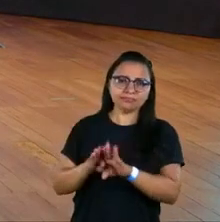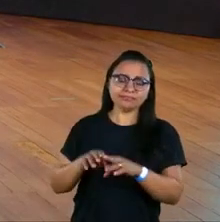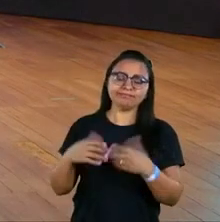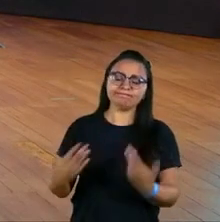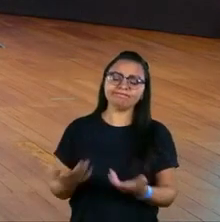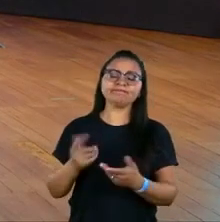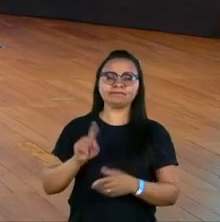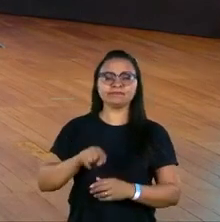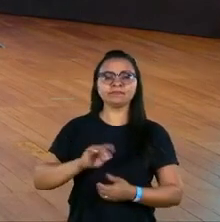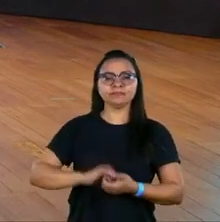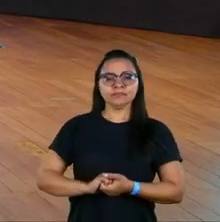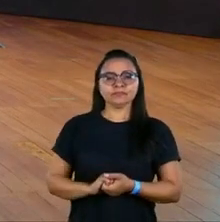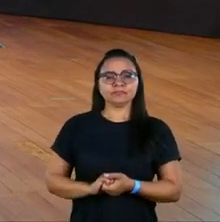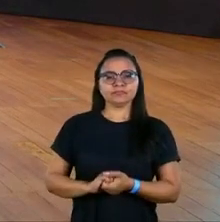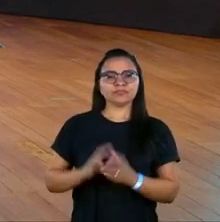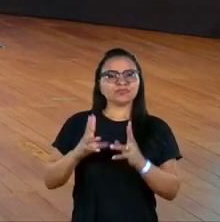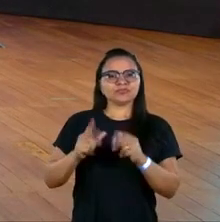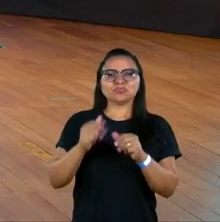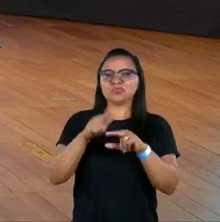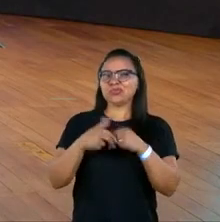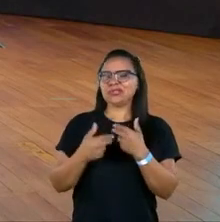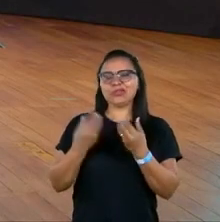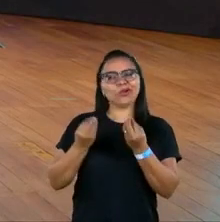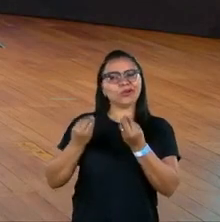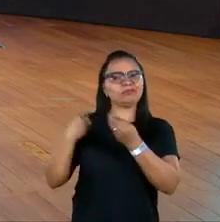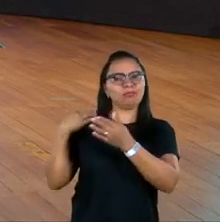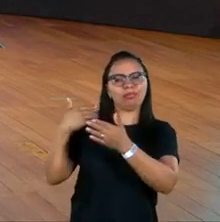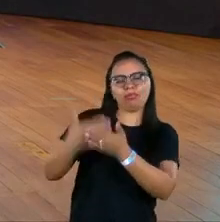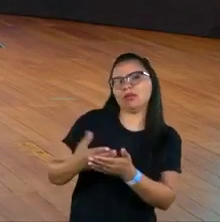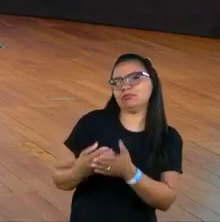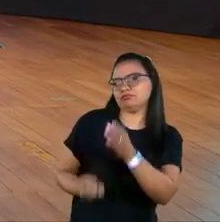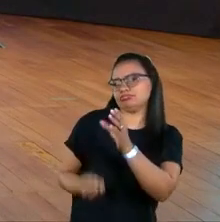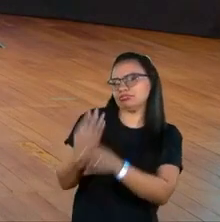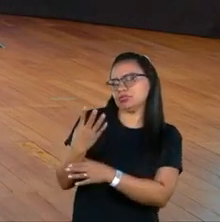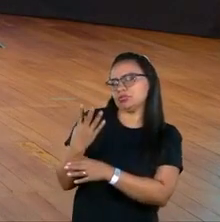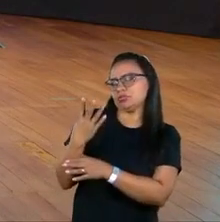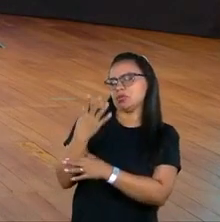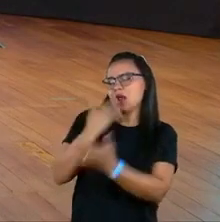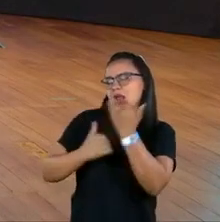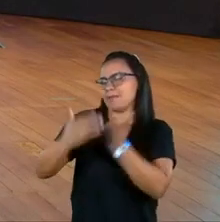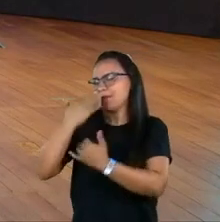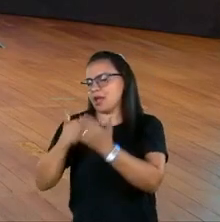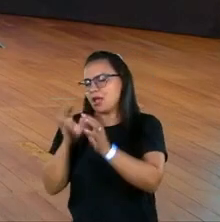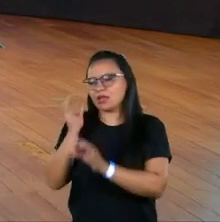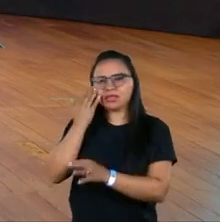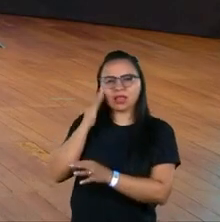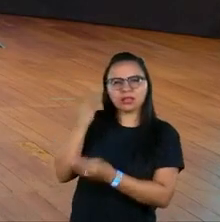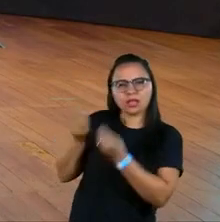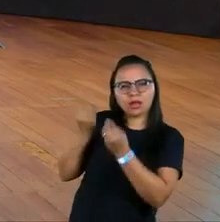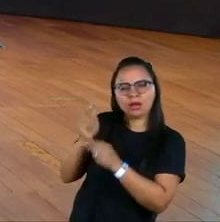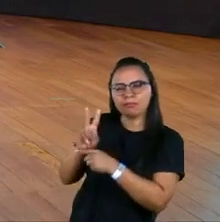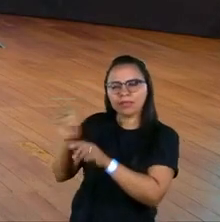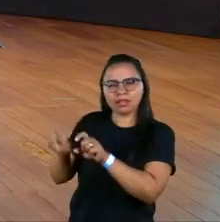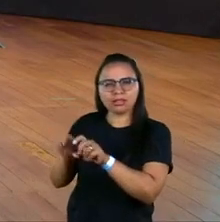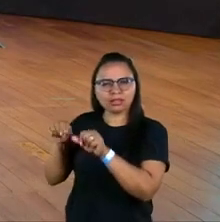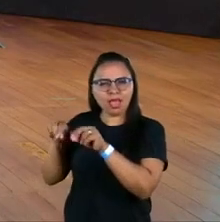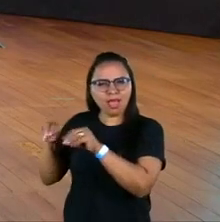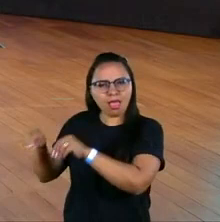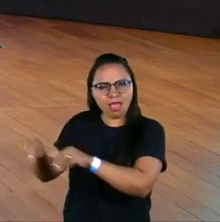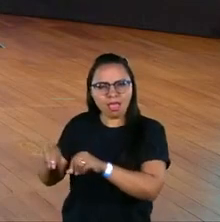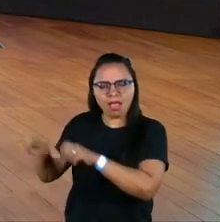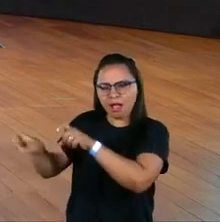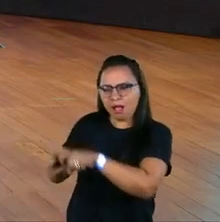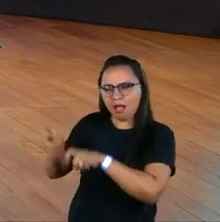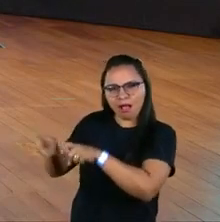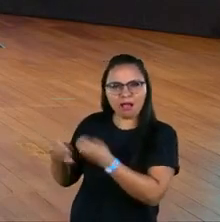são as questões de toda a cadeia produtiva do alimento. Desde você entender a produção do alimento, como tratar a terra, como tratar